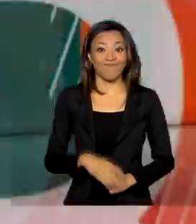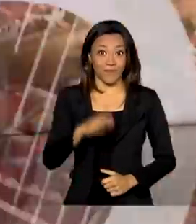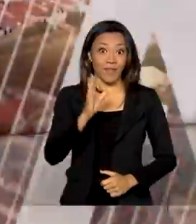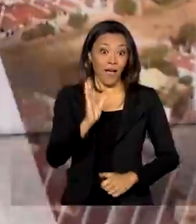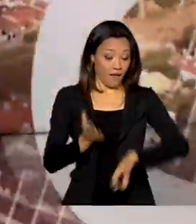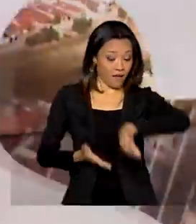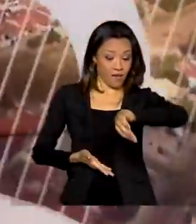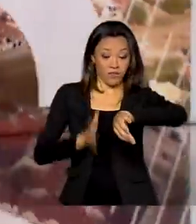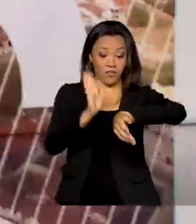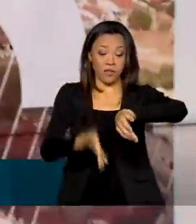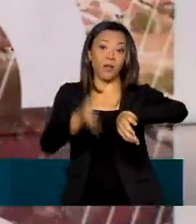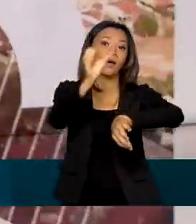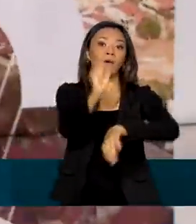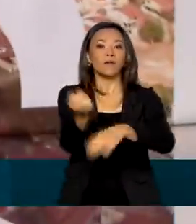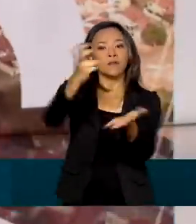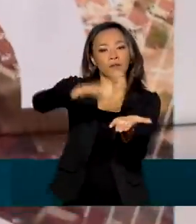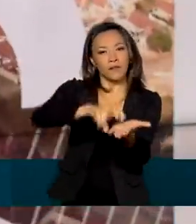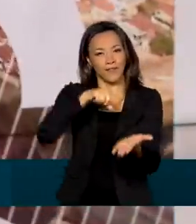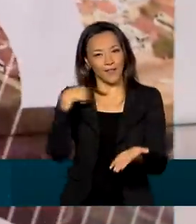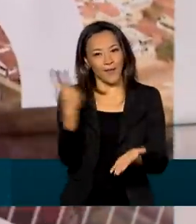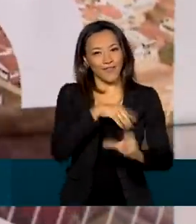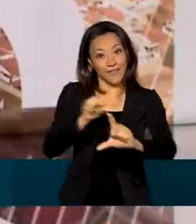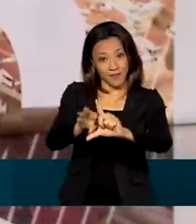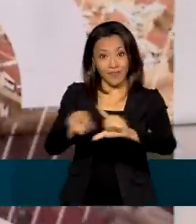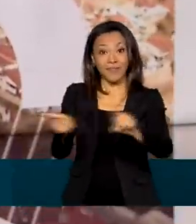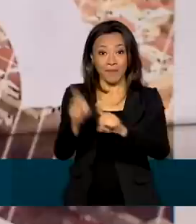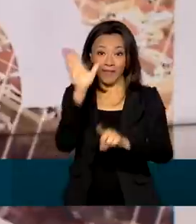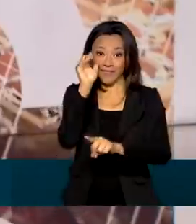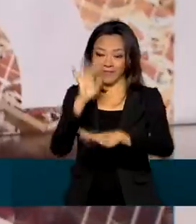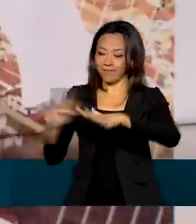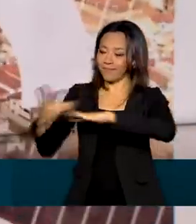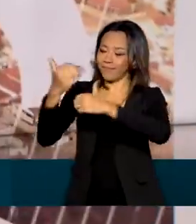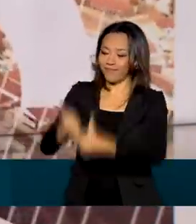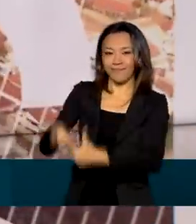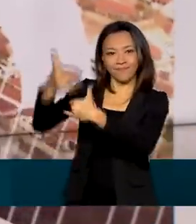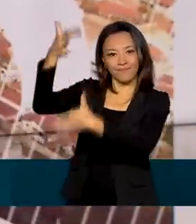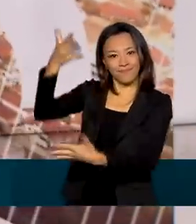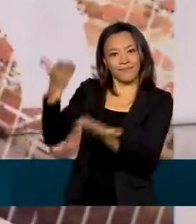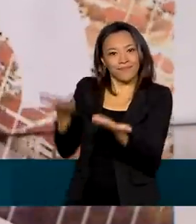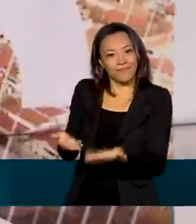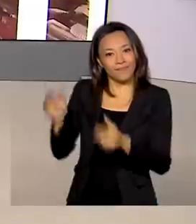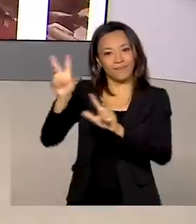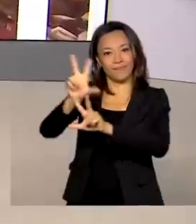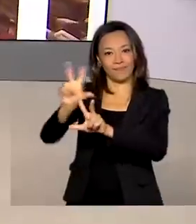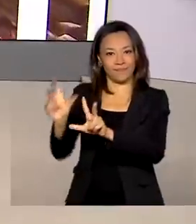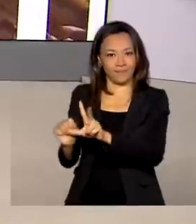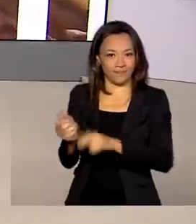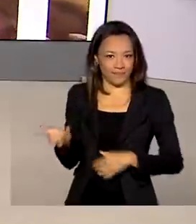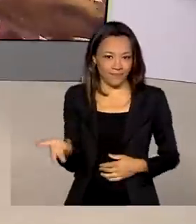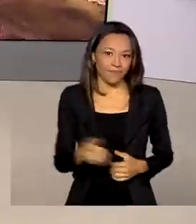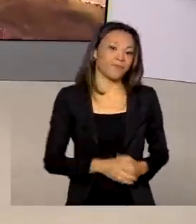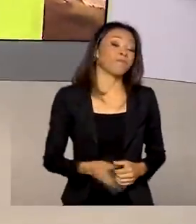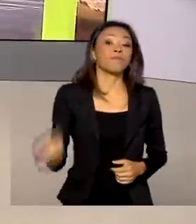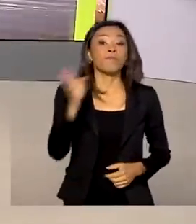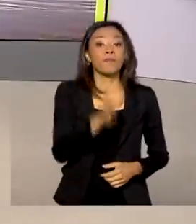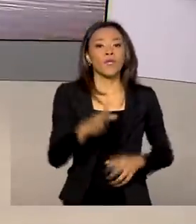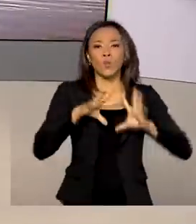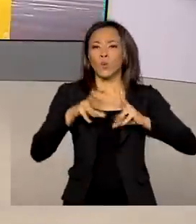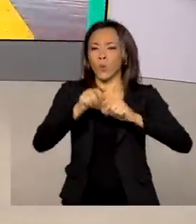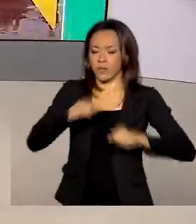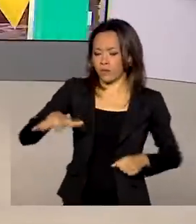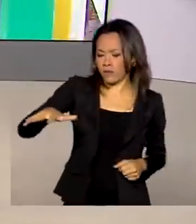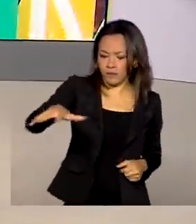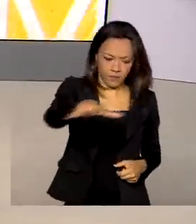Agora, 8 horas, nós estamos ao vivo também pelas redes sociais da TV Brasil. Todos os setores da